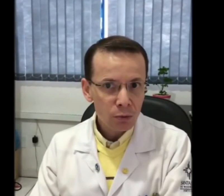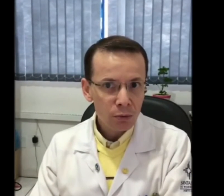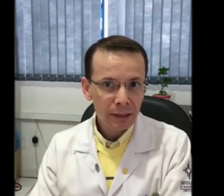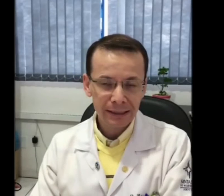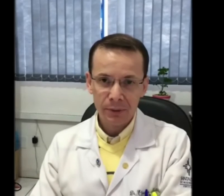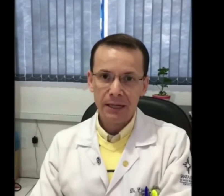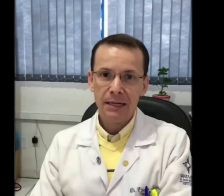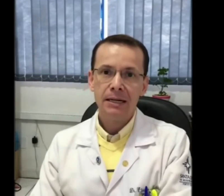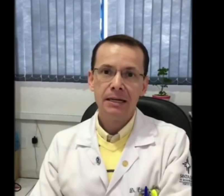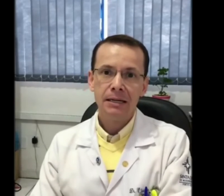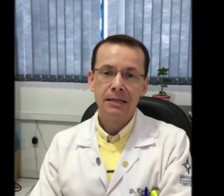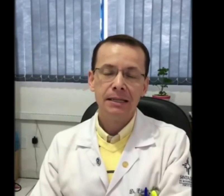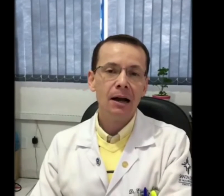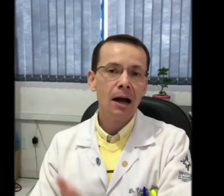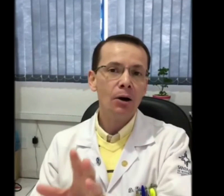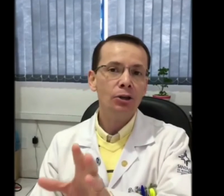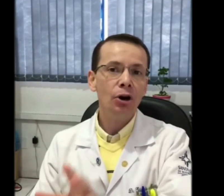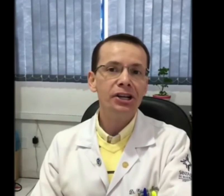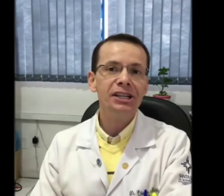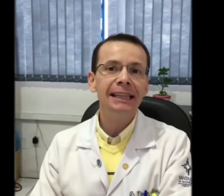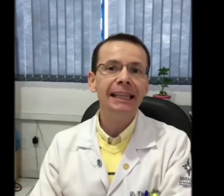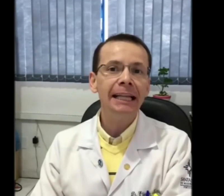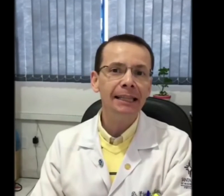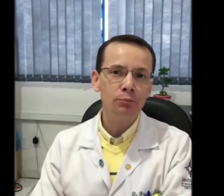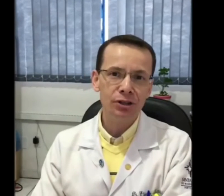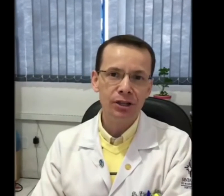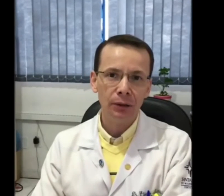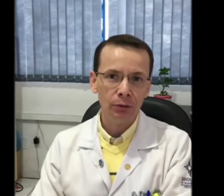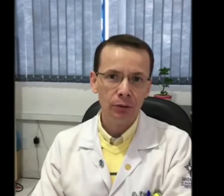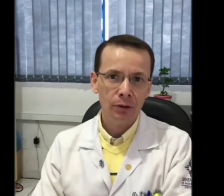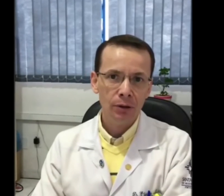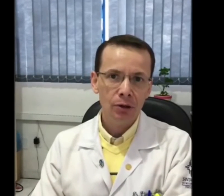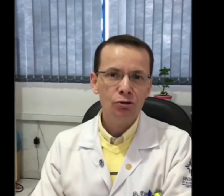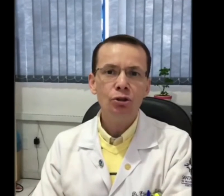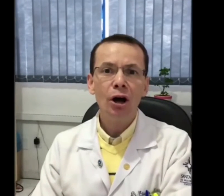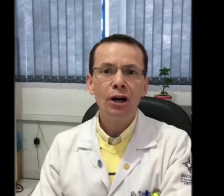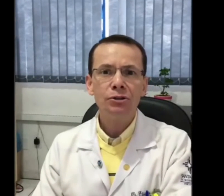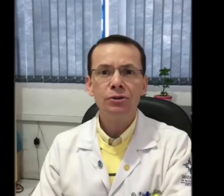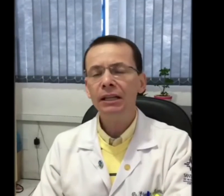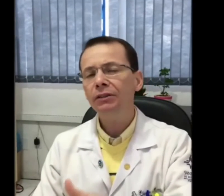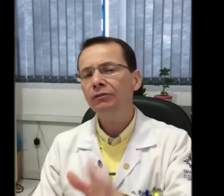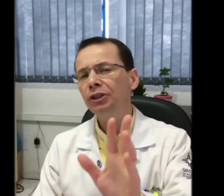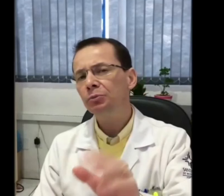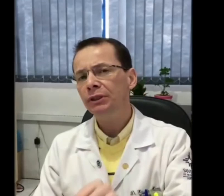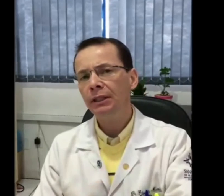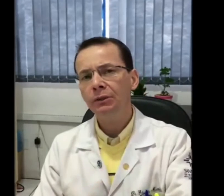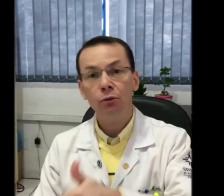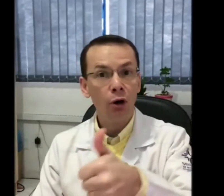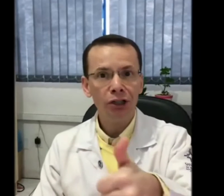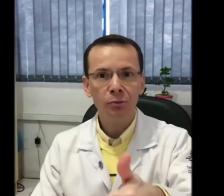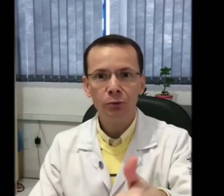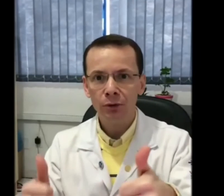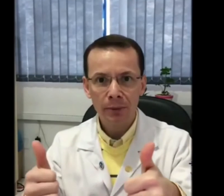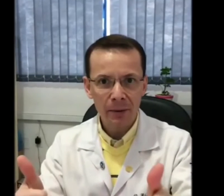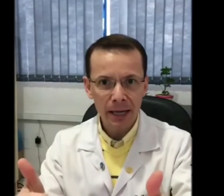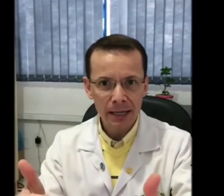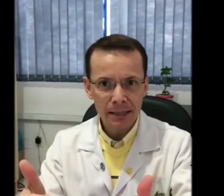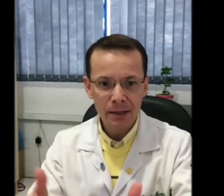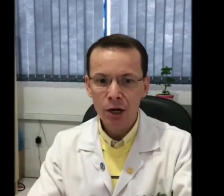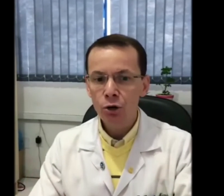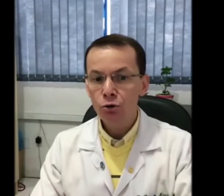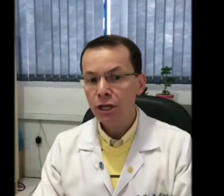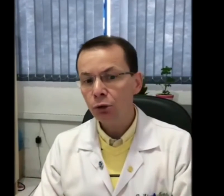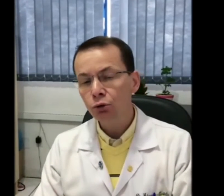em Sapiranga está ao redor de 70%. Os idosos, 120%. Ótimo,